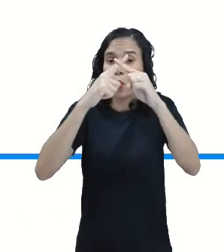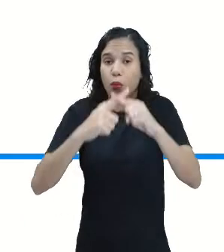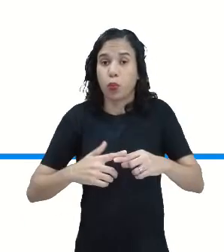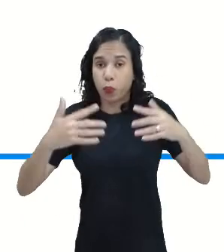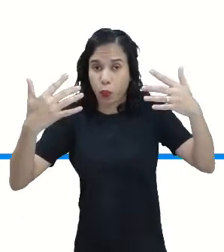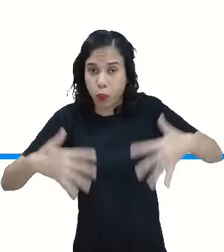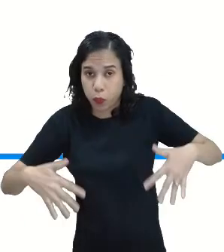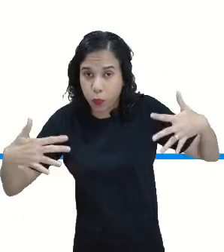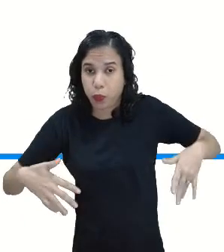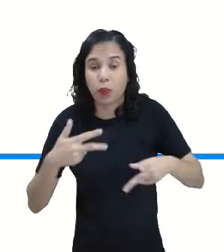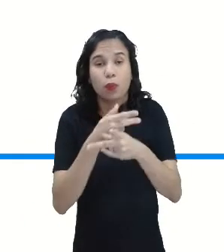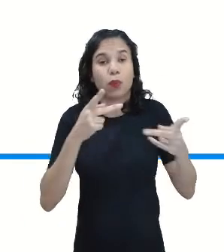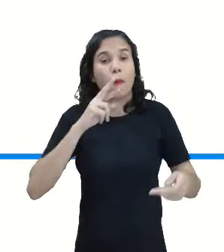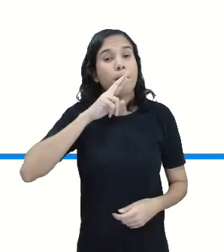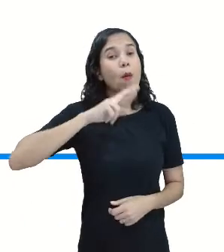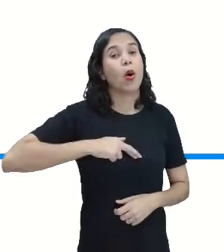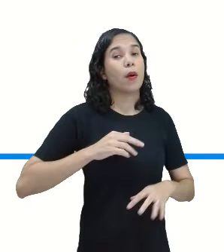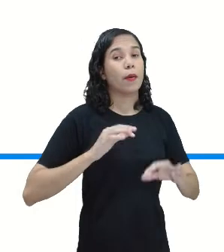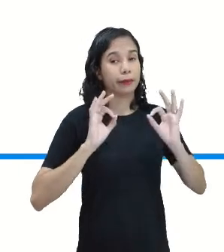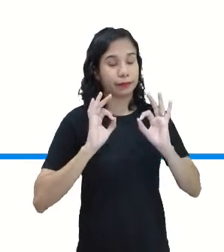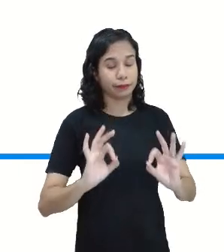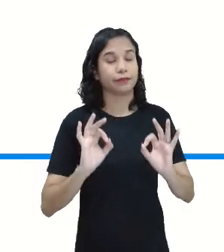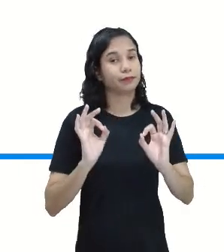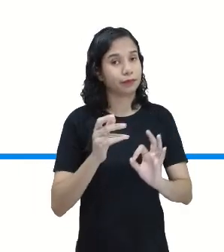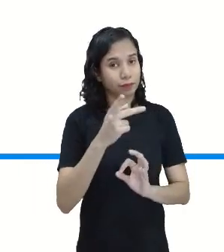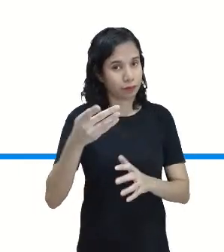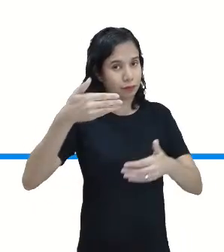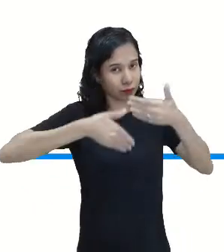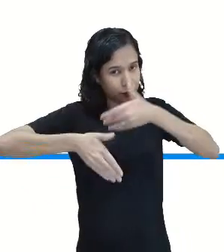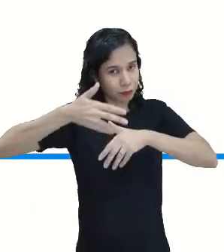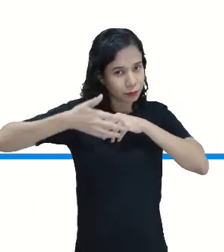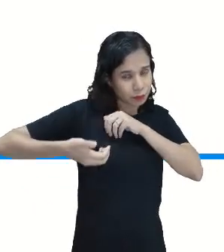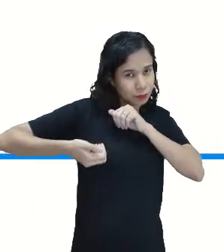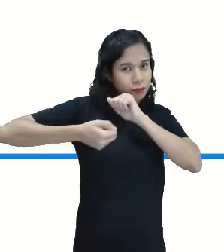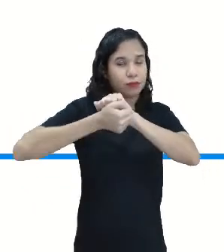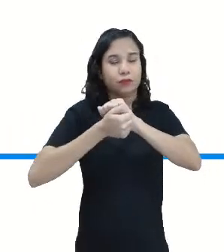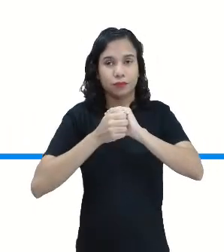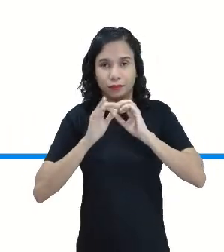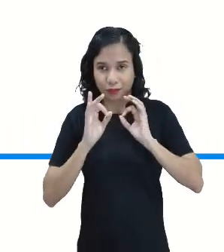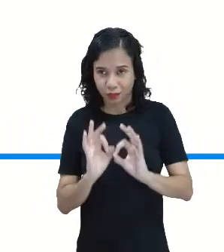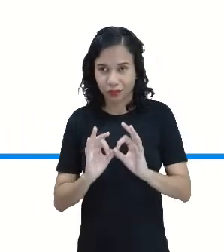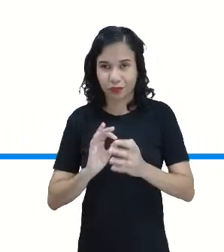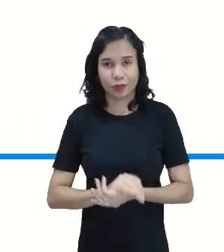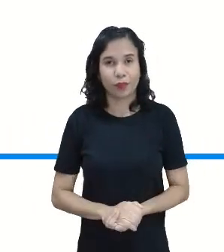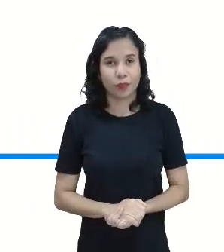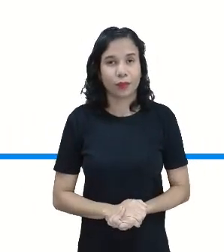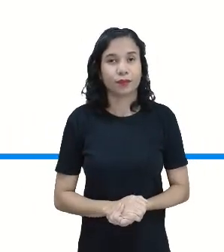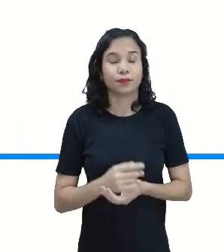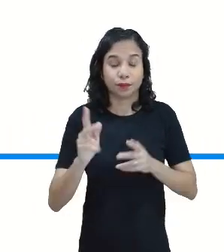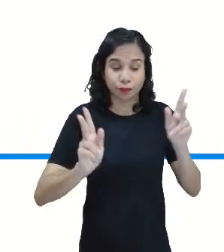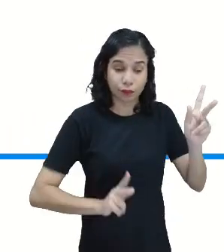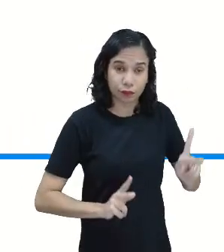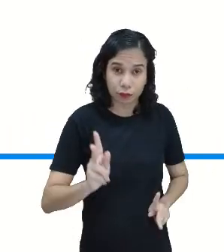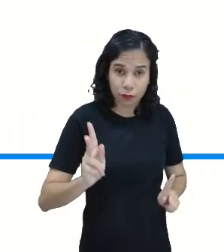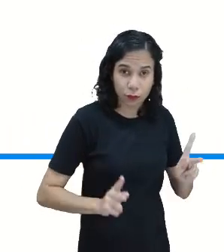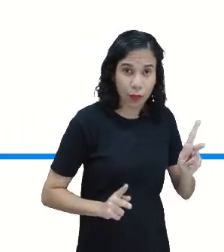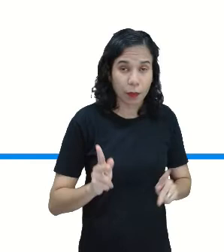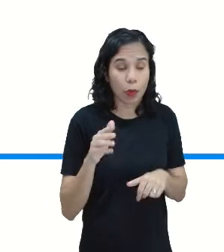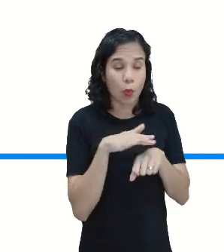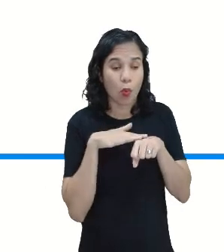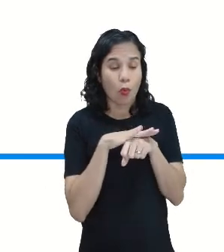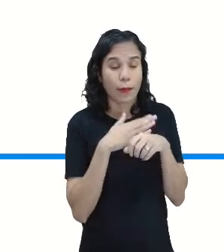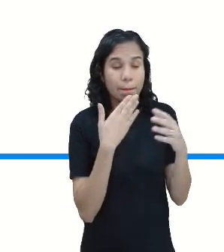vocês e quero ver quem vai responder, tá? Conto com a participação de vocês aí em casa. Os primos estão ali